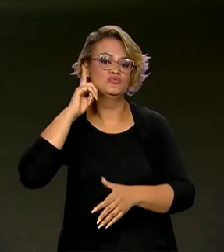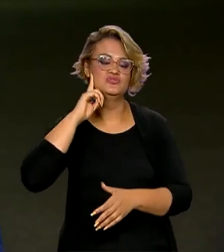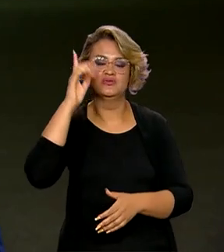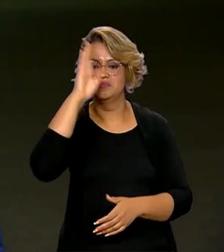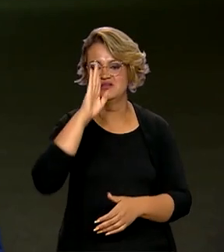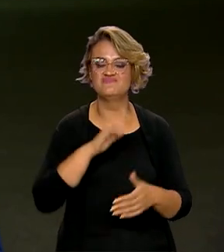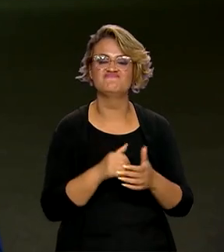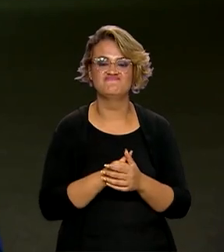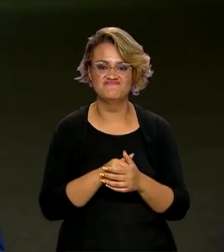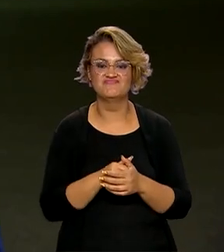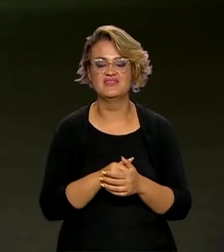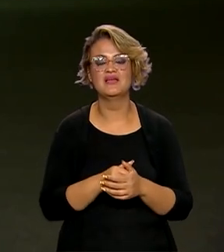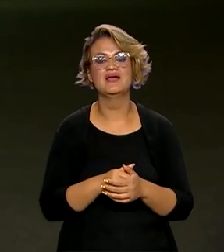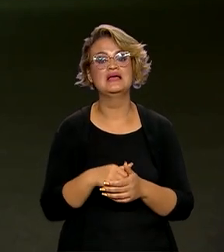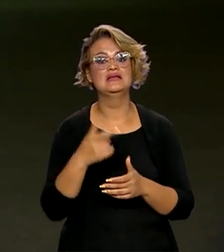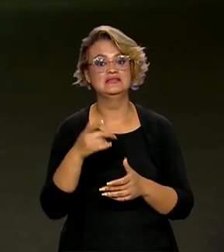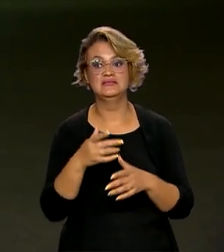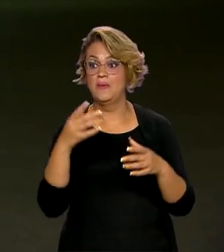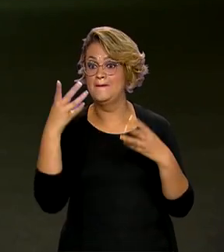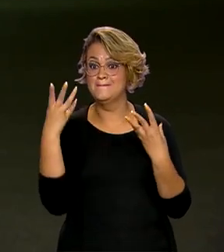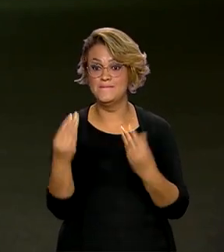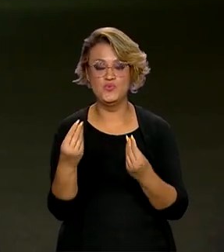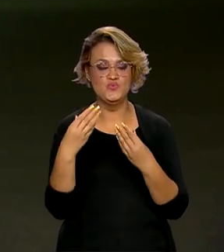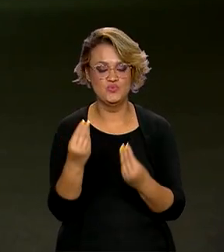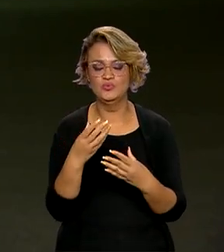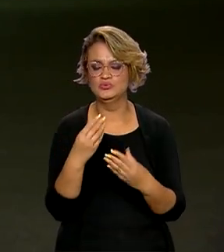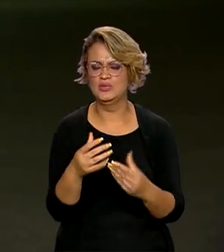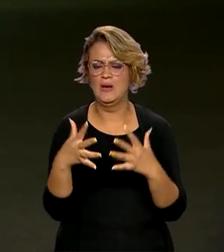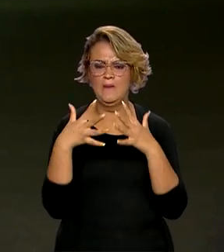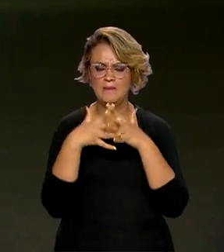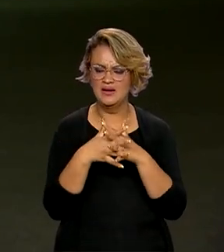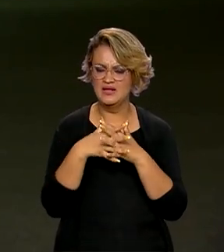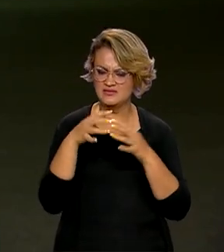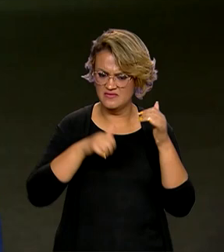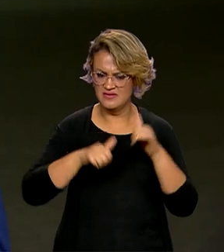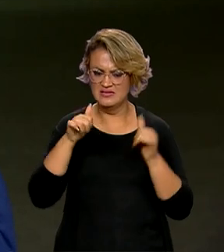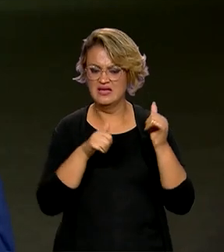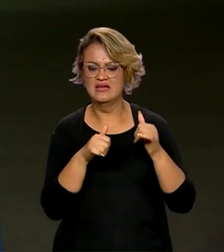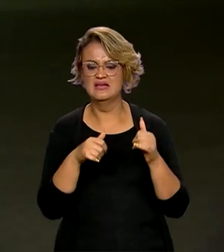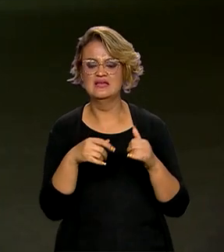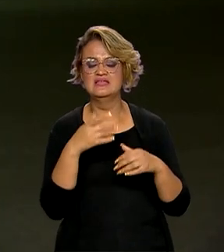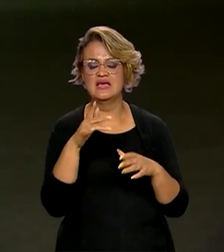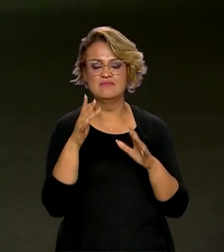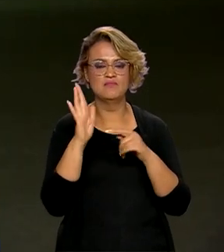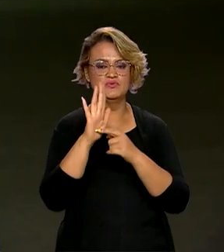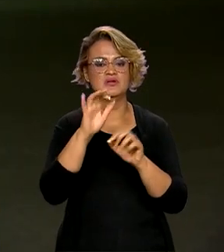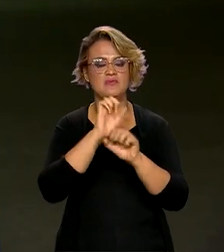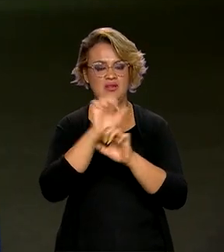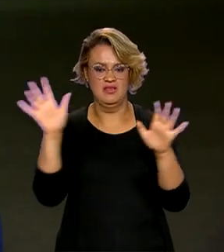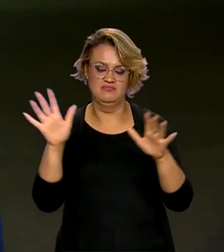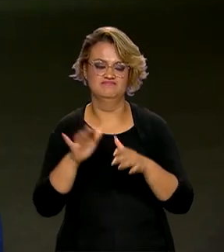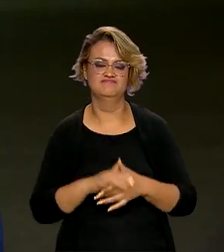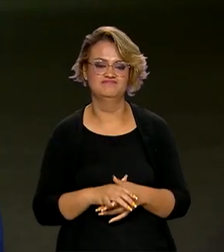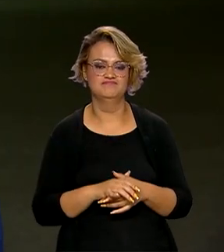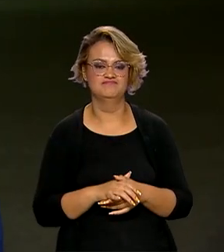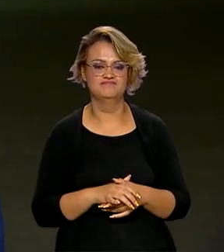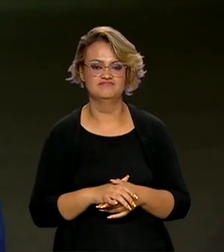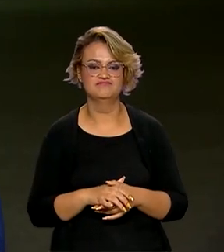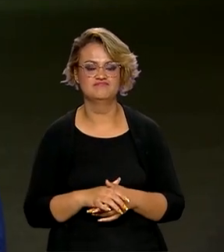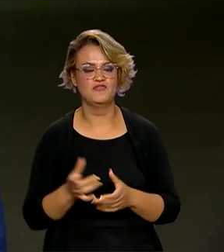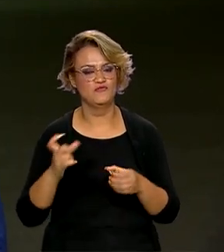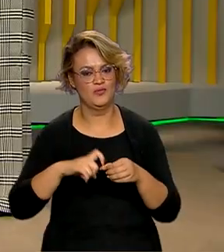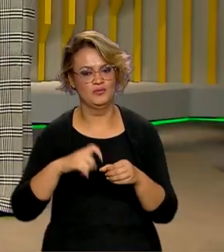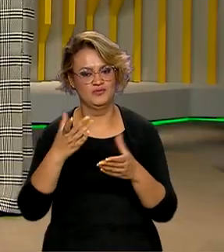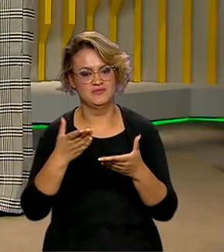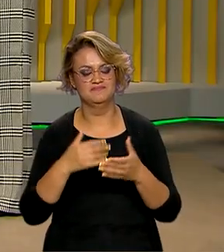Portanto, é um volume imenso, complexo e, a partir de agora, mais transparente com esse programa voluntário. Eu